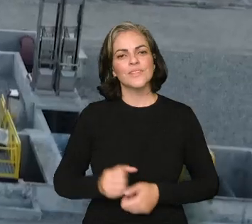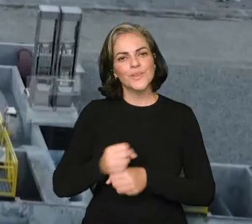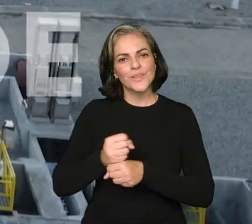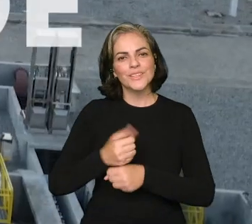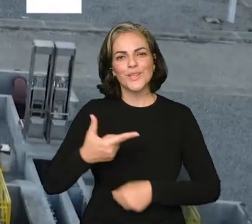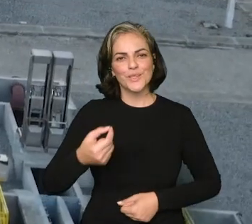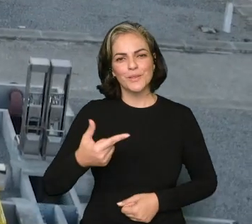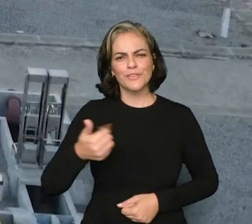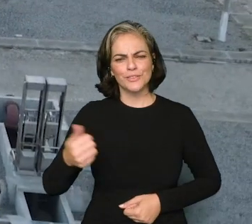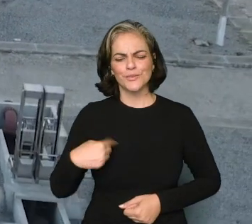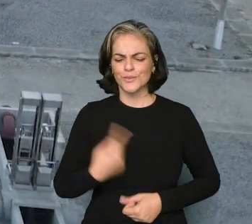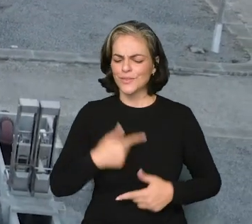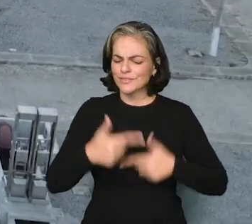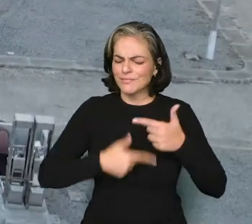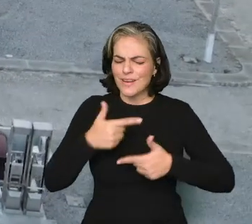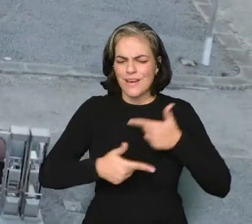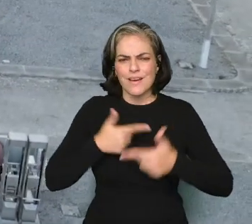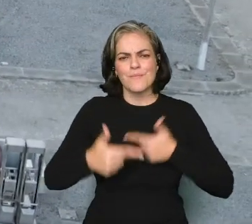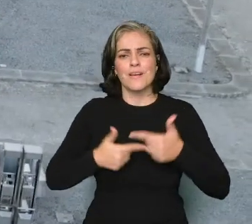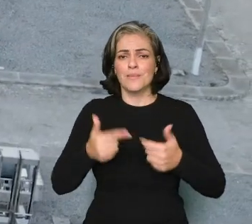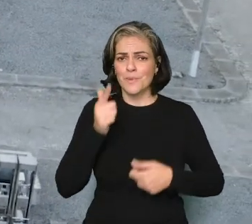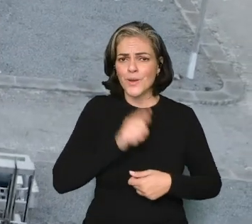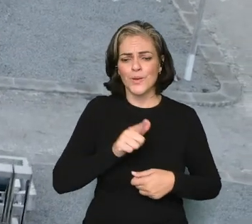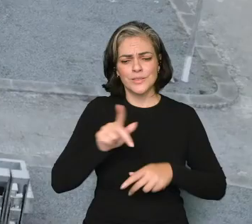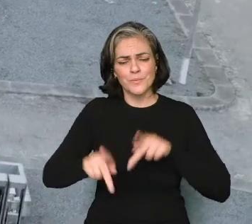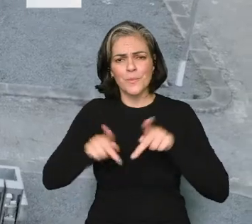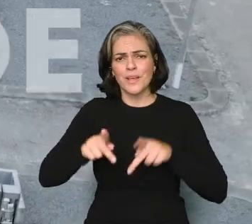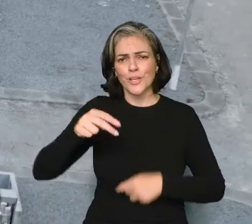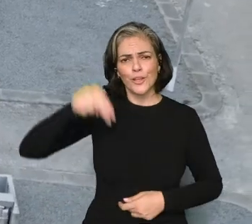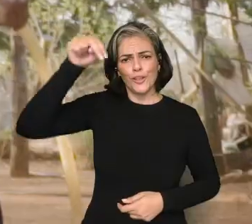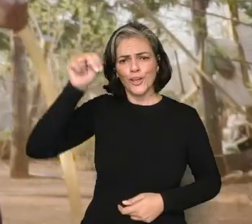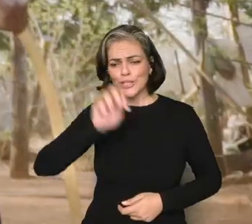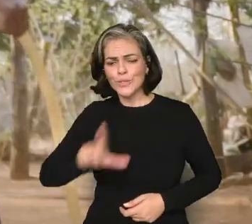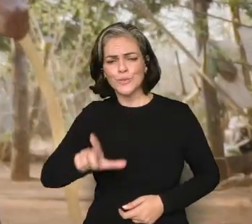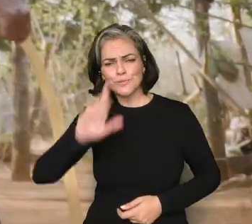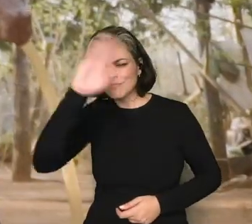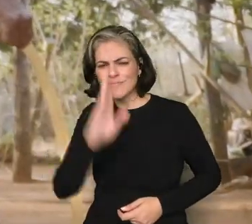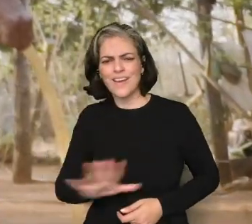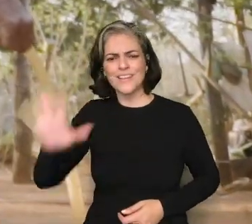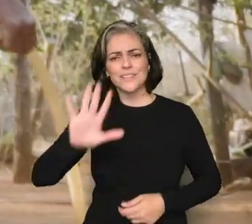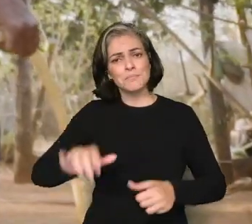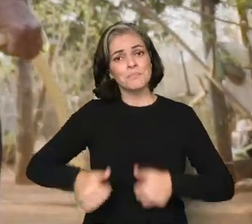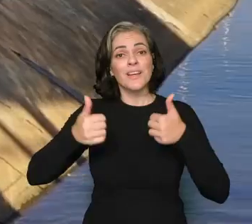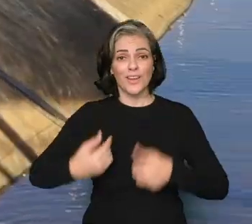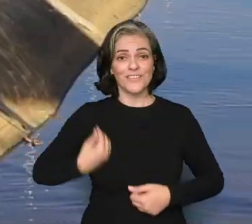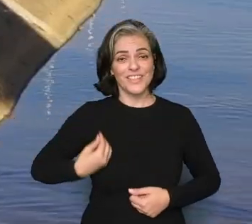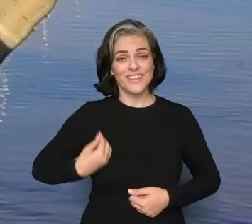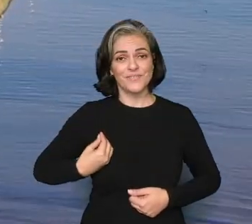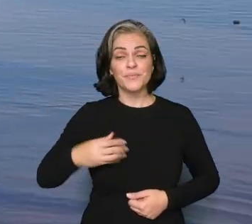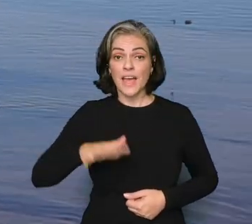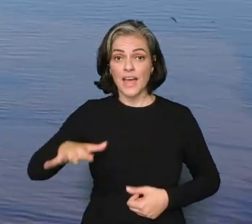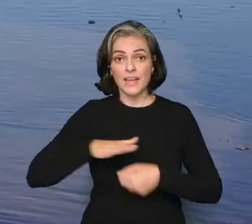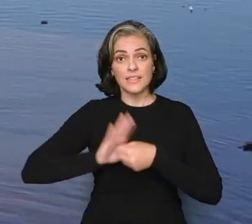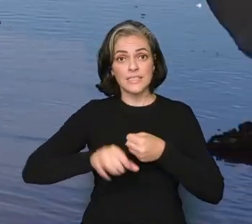Em 2021, trabalhamos muito para que os brasileiros, de norte a sul, pudessem ter uma vida melhor. Na área de